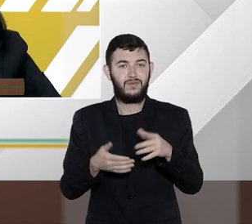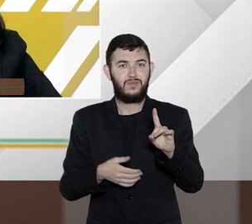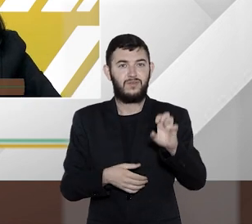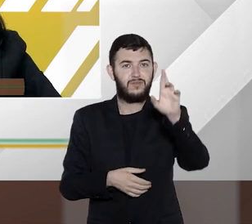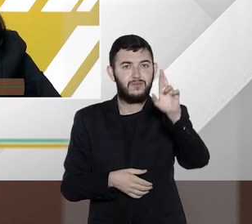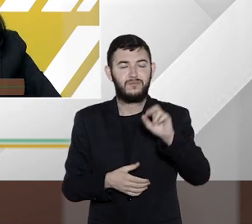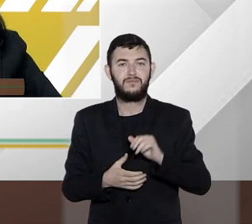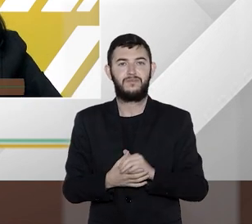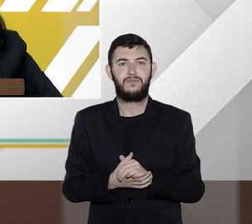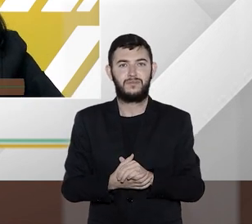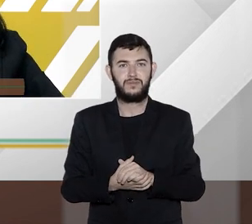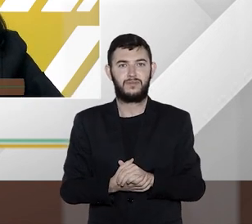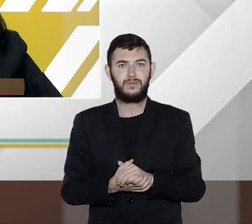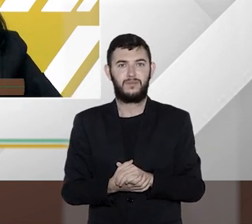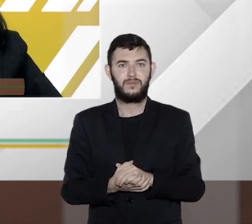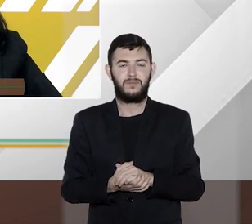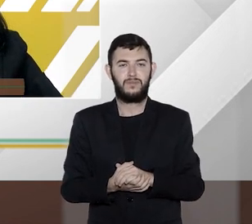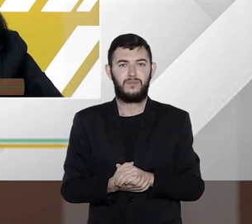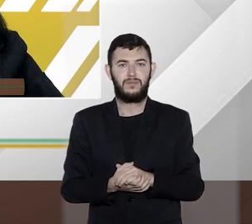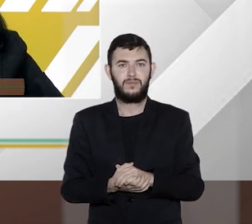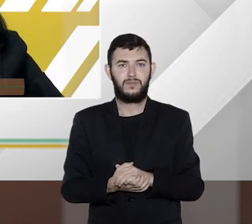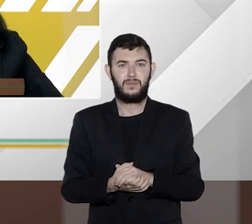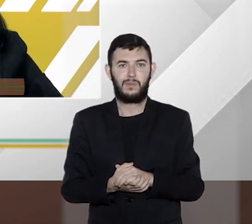Elton. Não, eu...